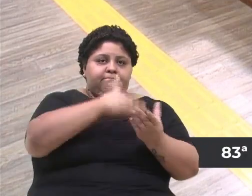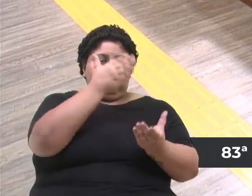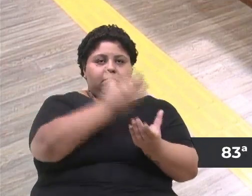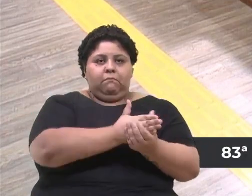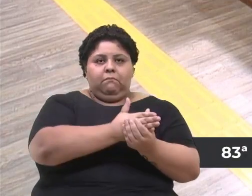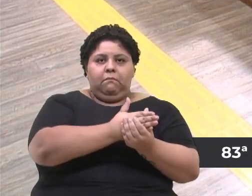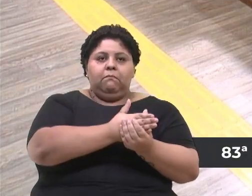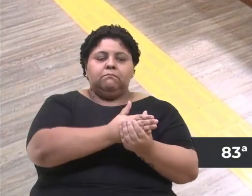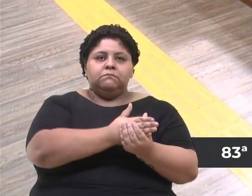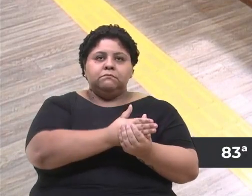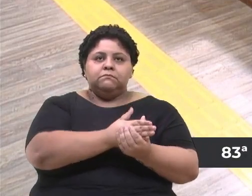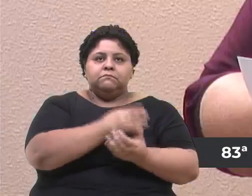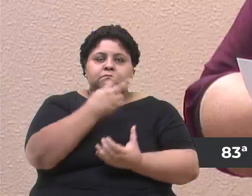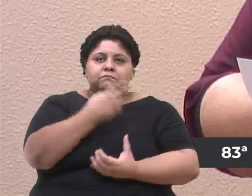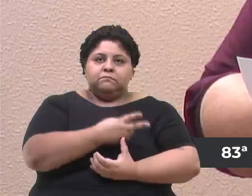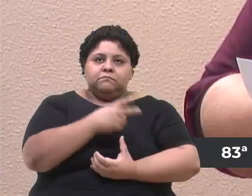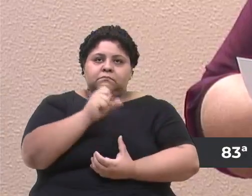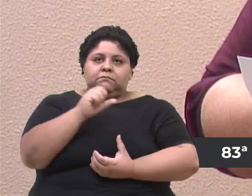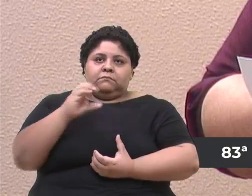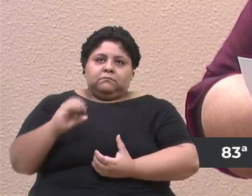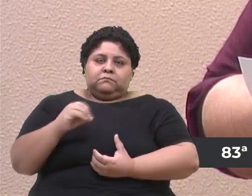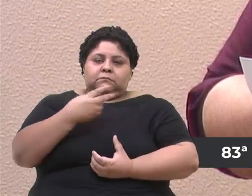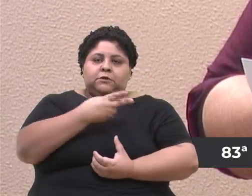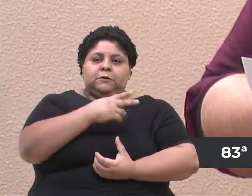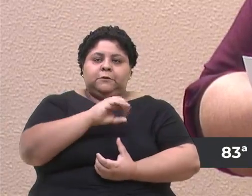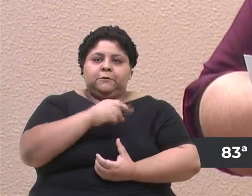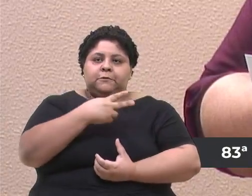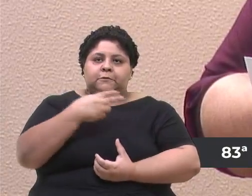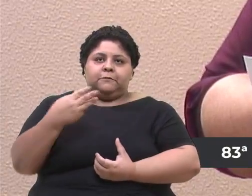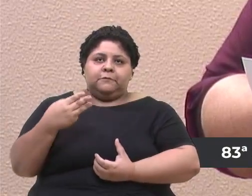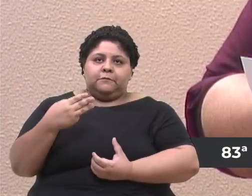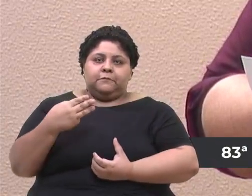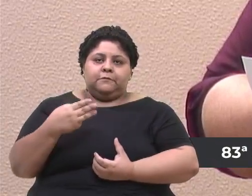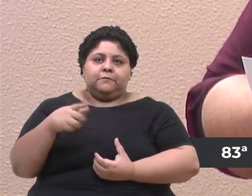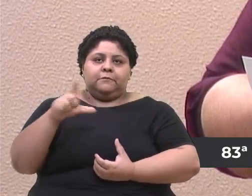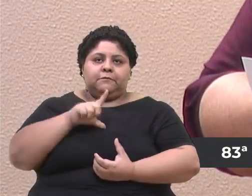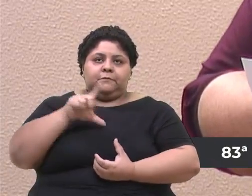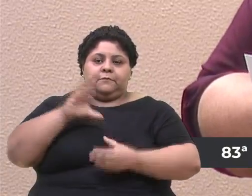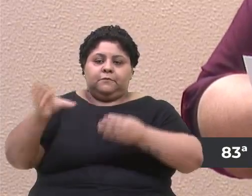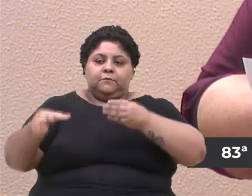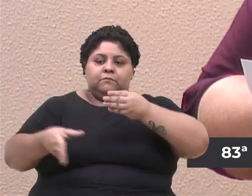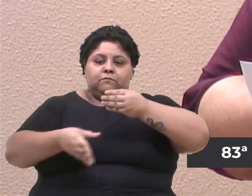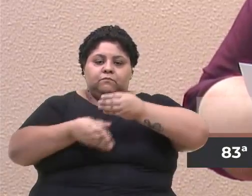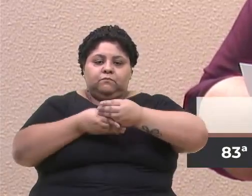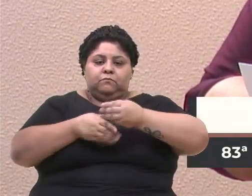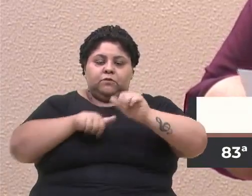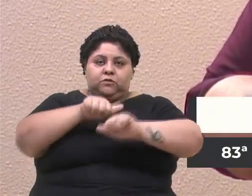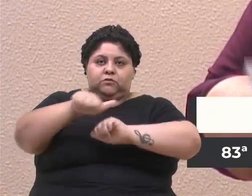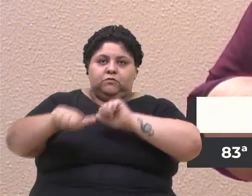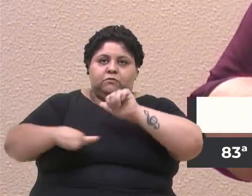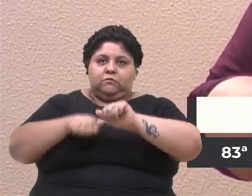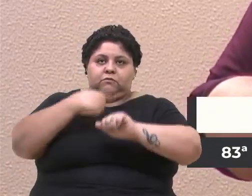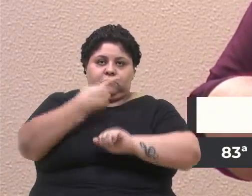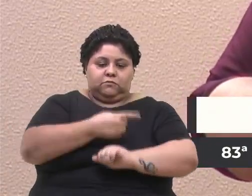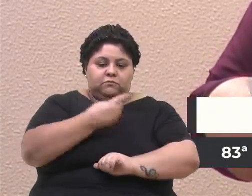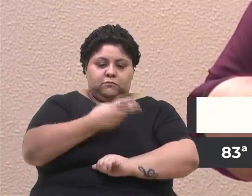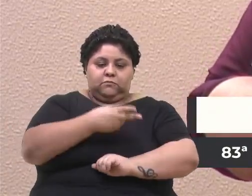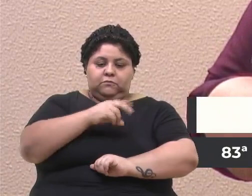280 barra 2023, contém emenda modificativa 1 barra 2023.